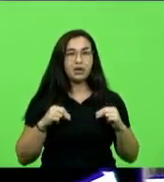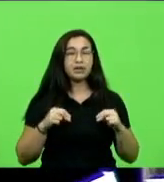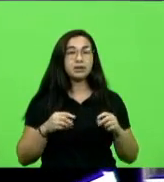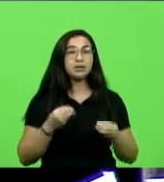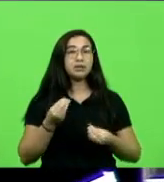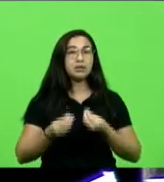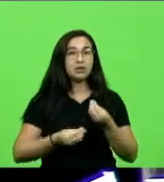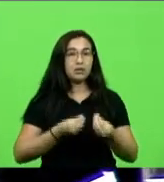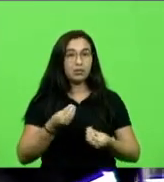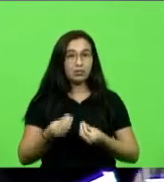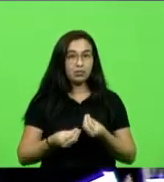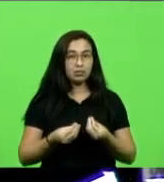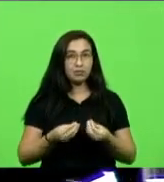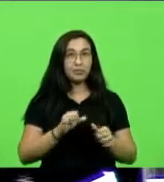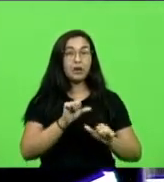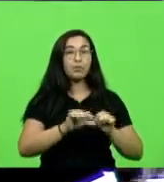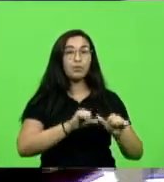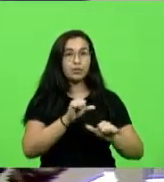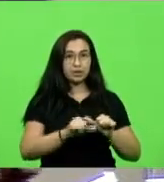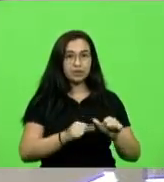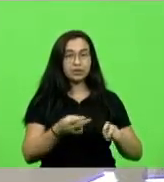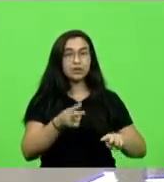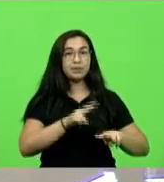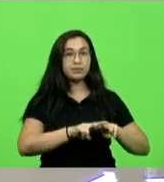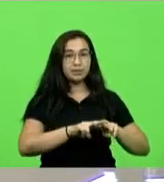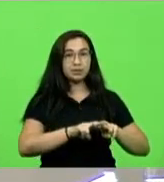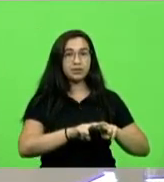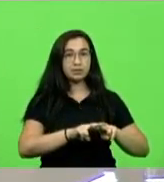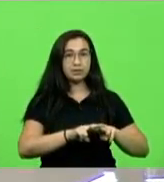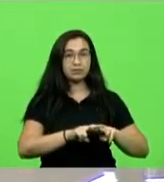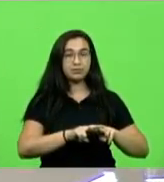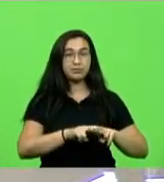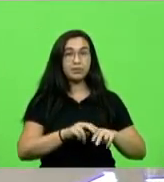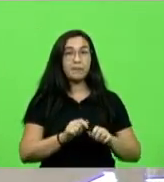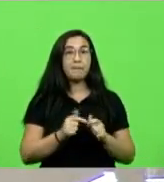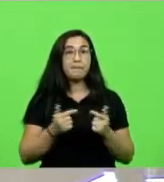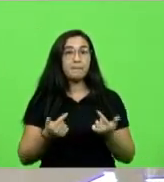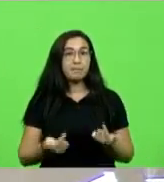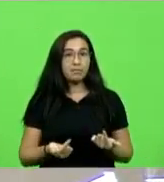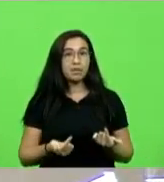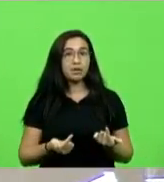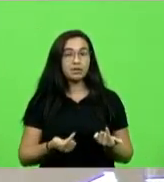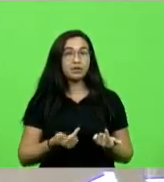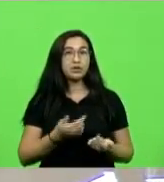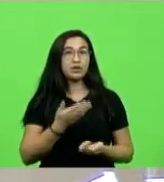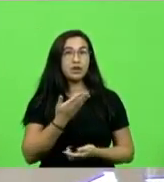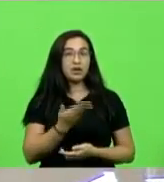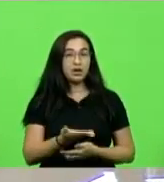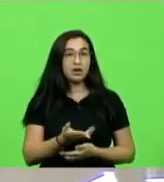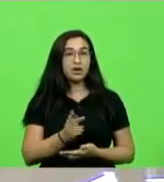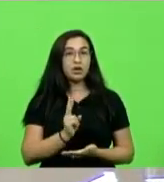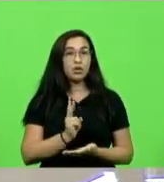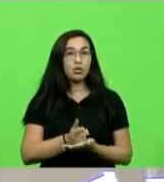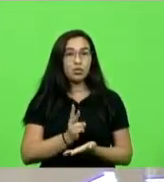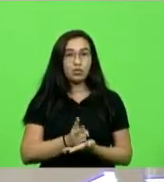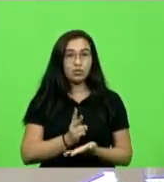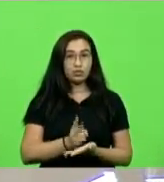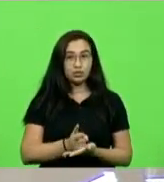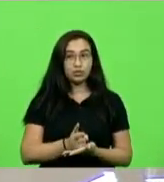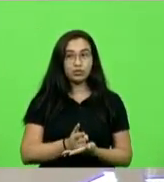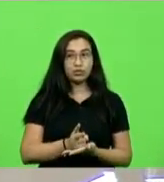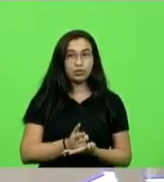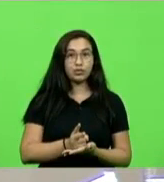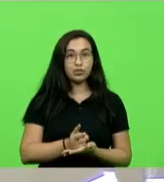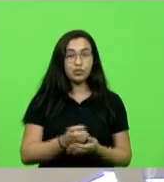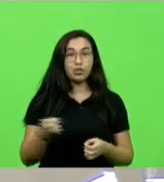a liberação do parlamentar permaneceu cerceada em virtude de